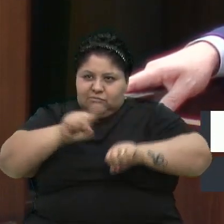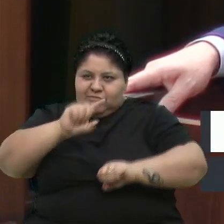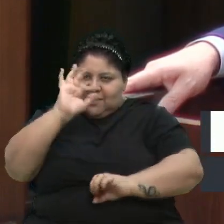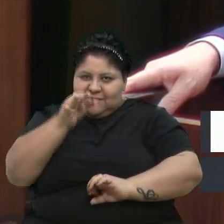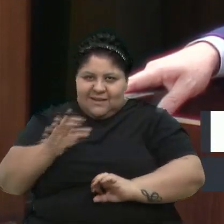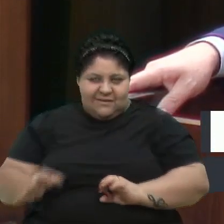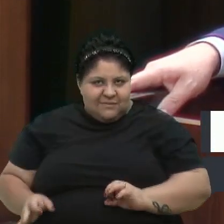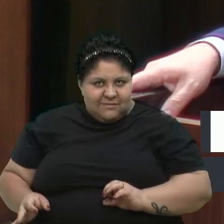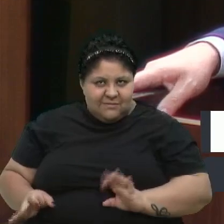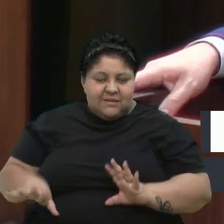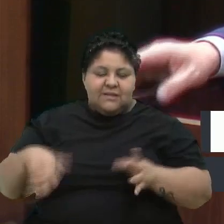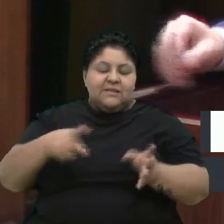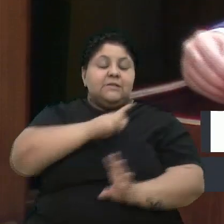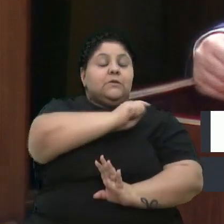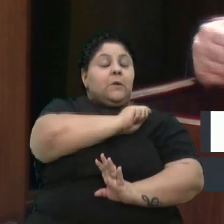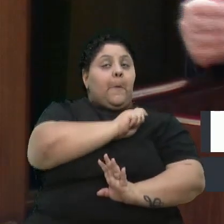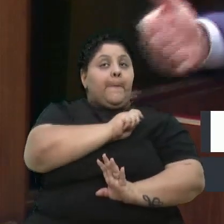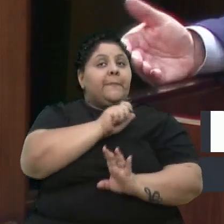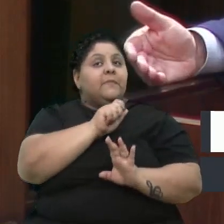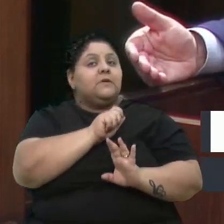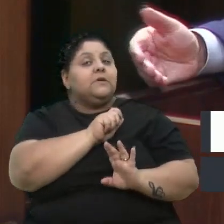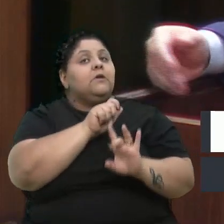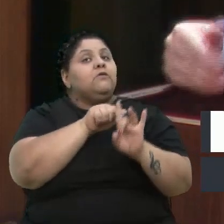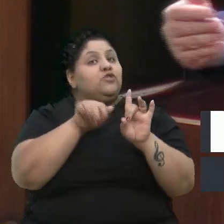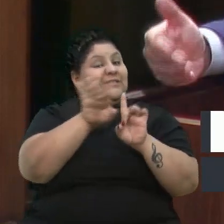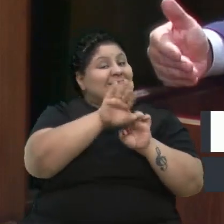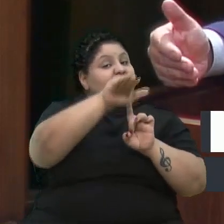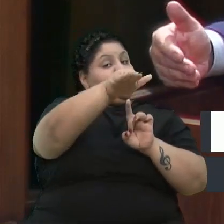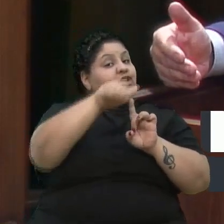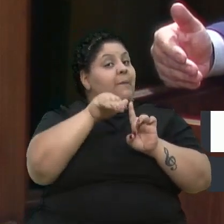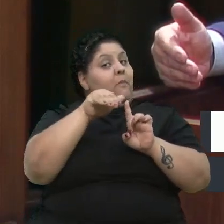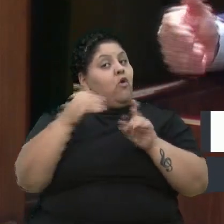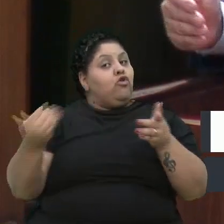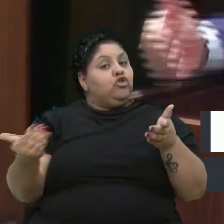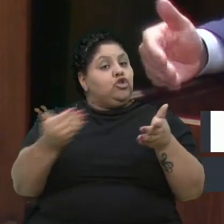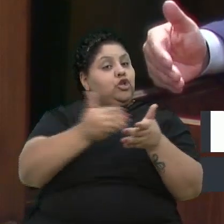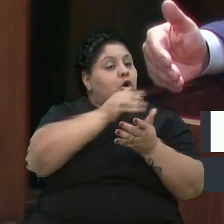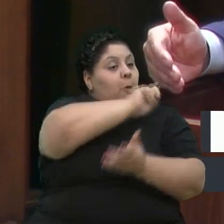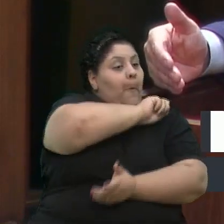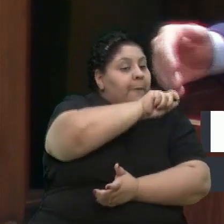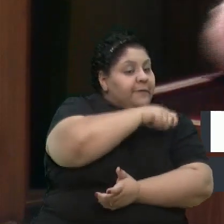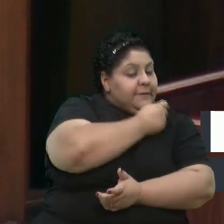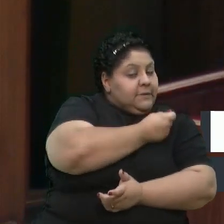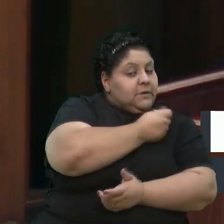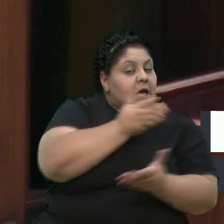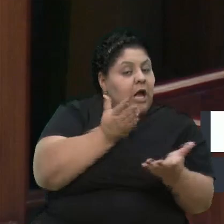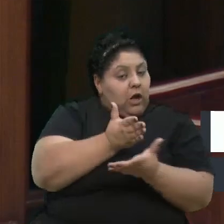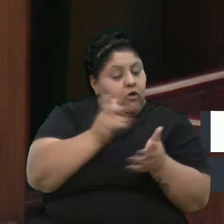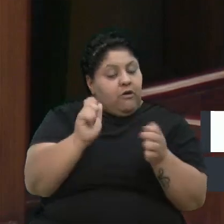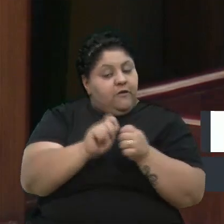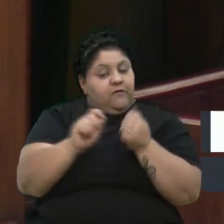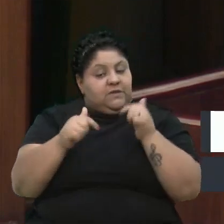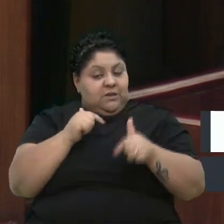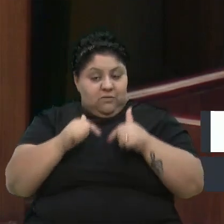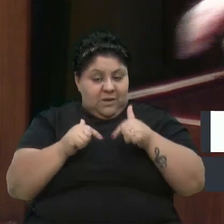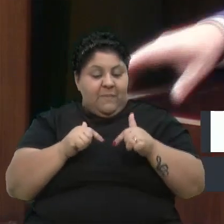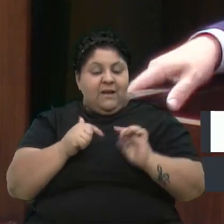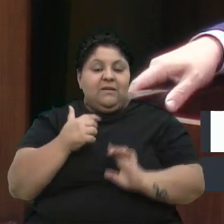fiscalização, a sociedade clamou, veio a fiscalização, então eles estão fazendo o trabalho de forma